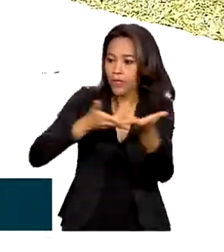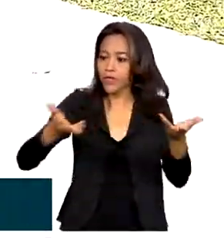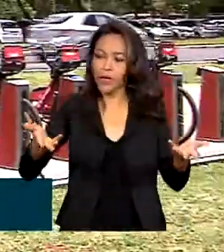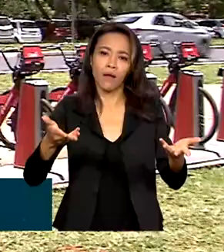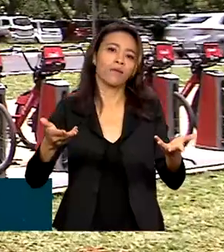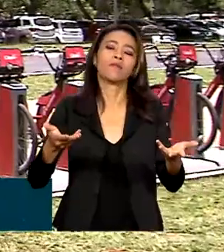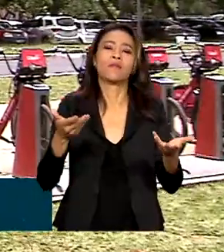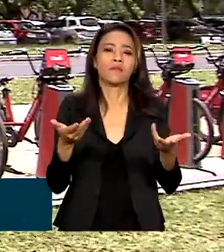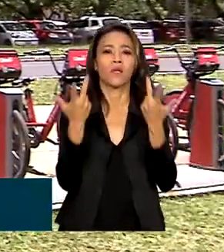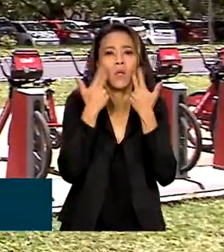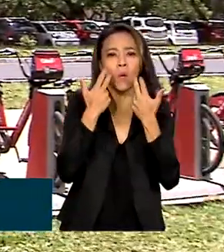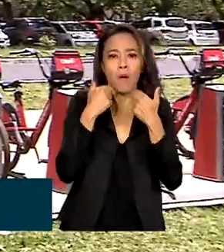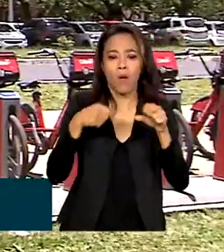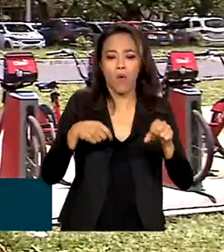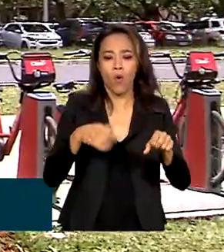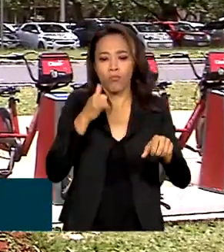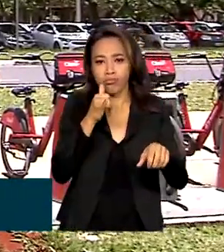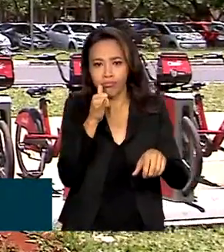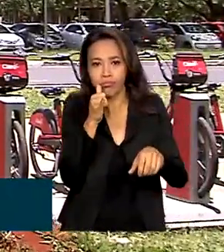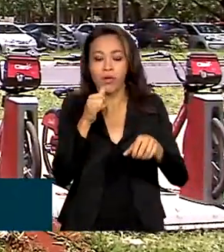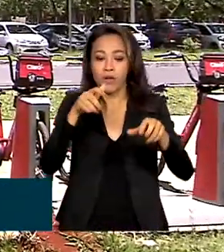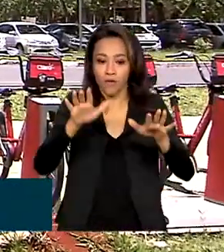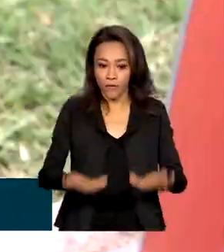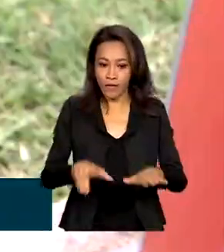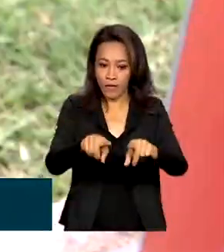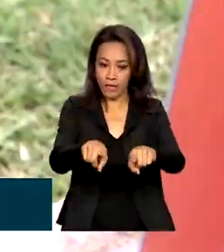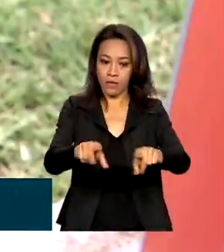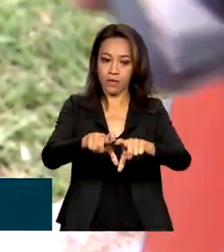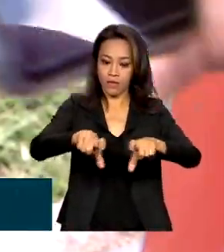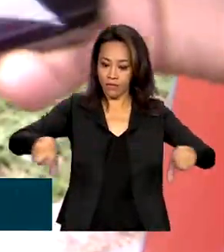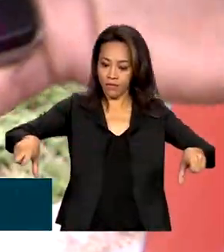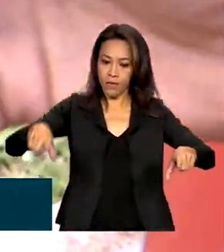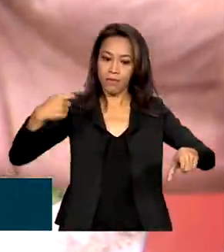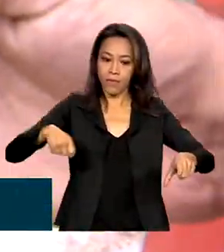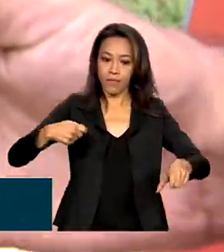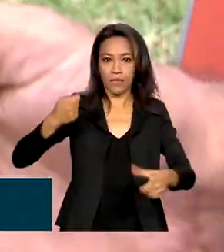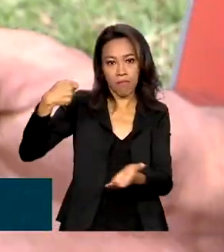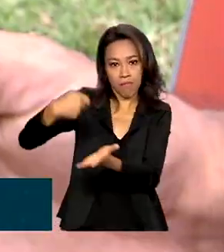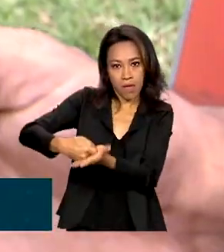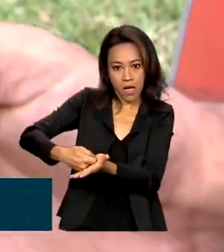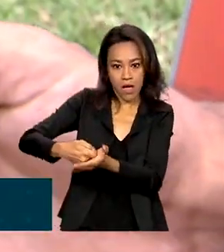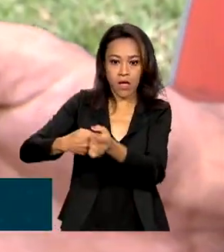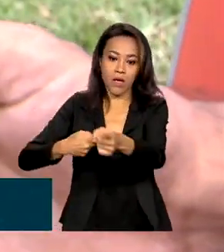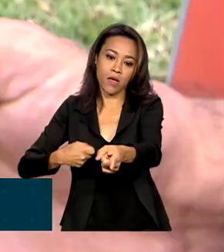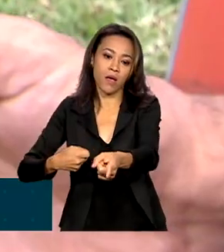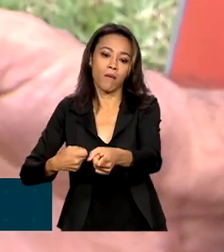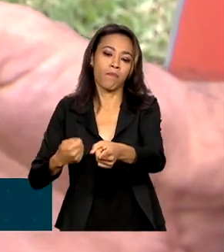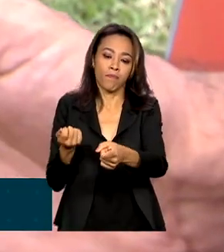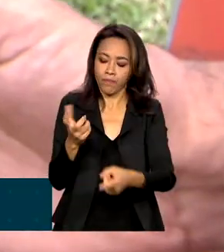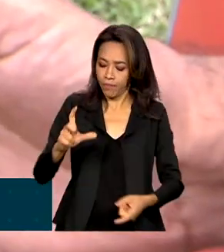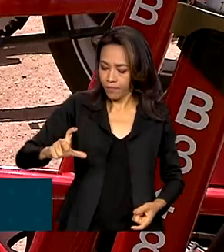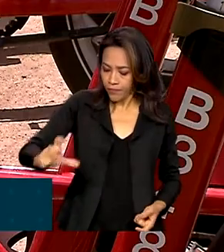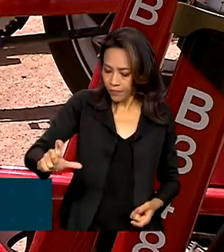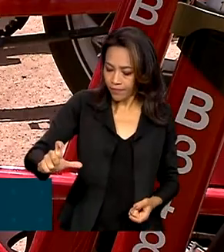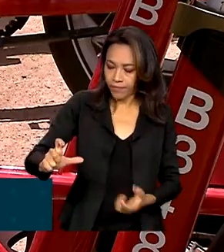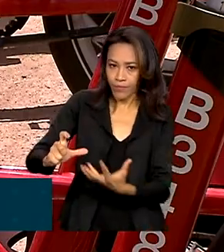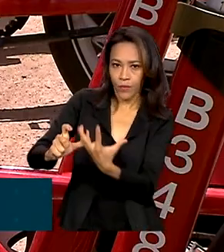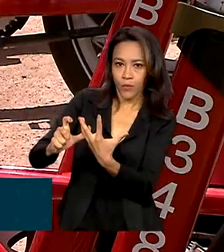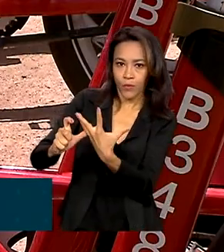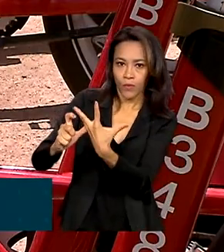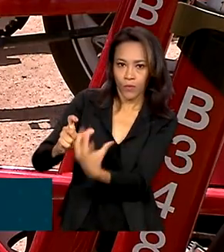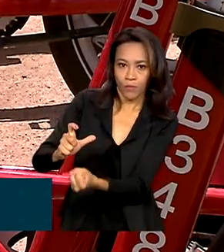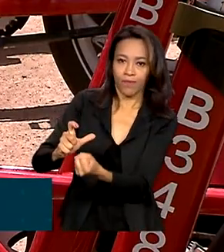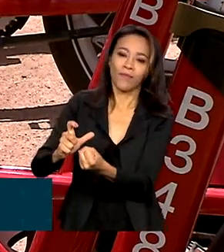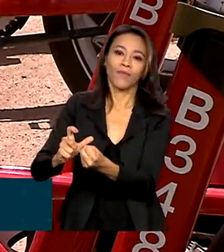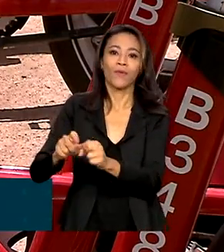elétricas, ficam nesses pontos. Para retirá-las, o usuário paga uma taxa e usa um aplicativo de celular. Como são